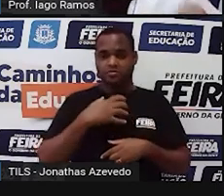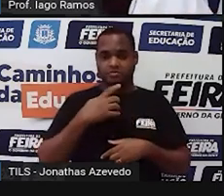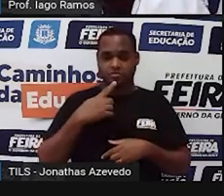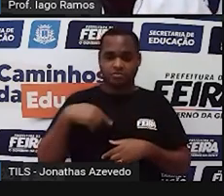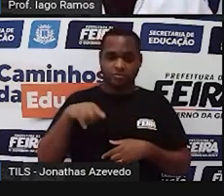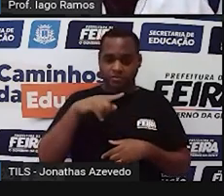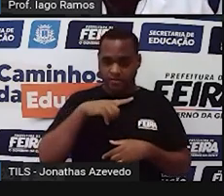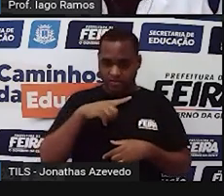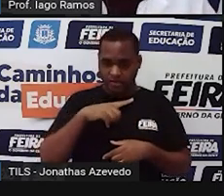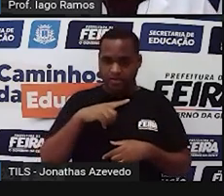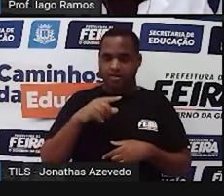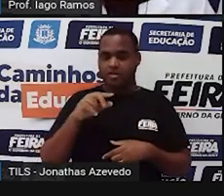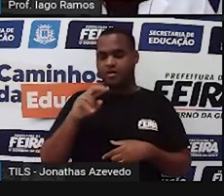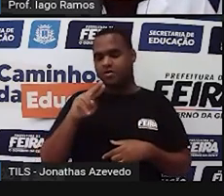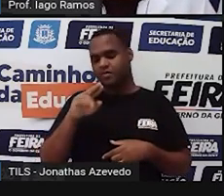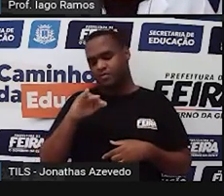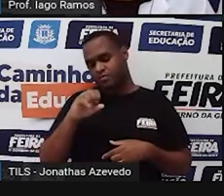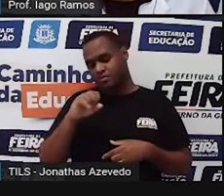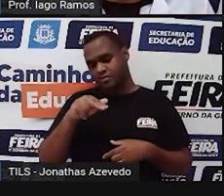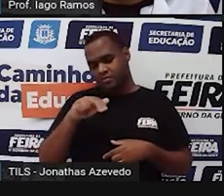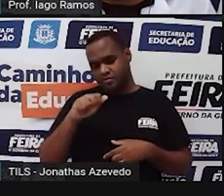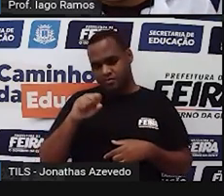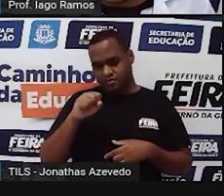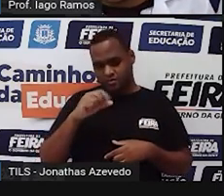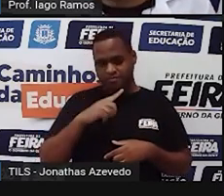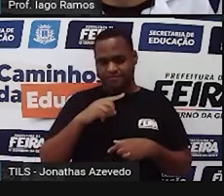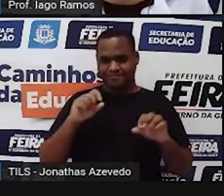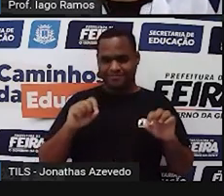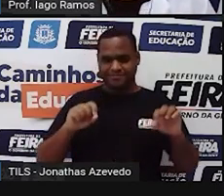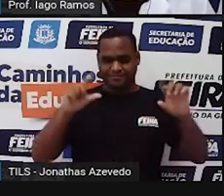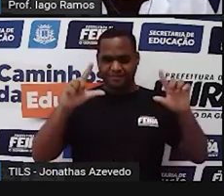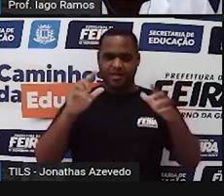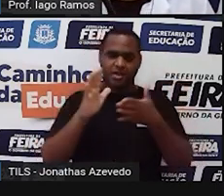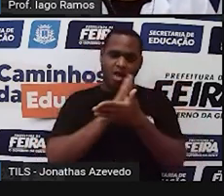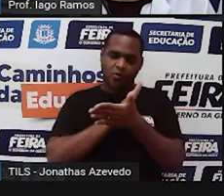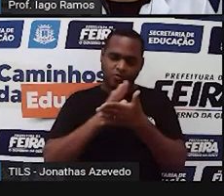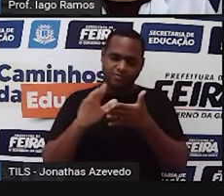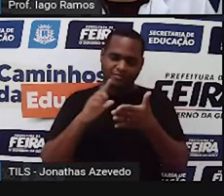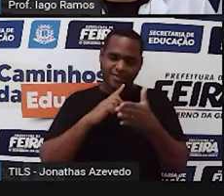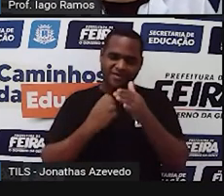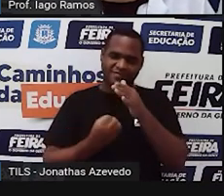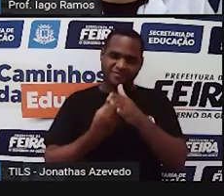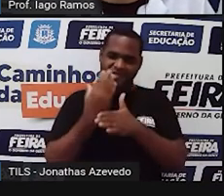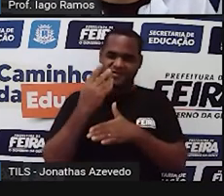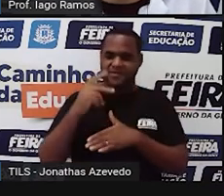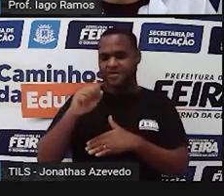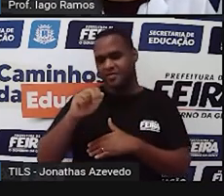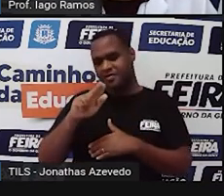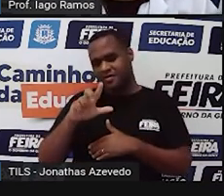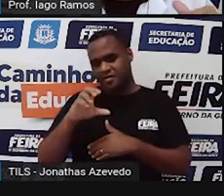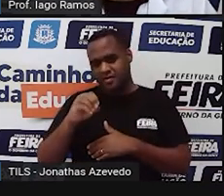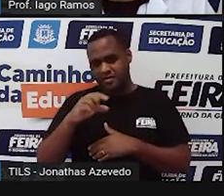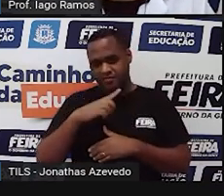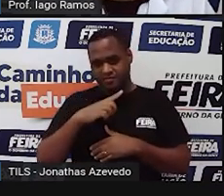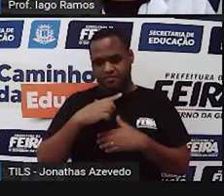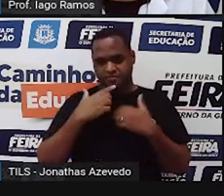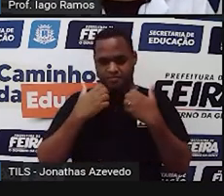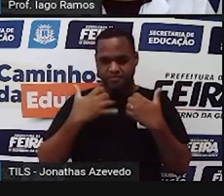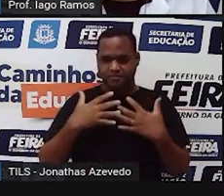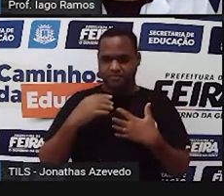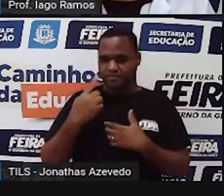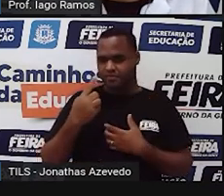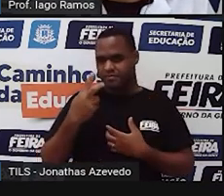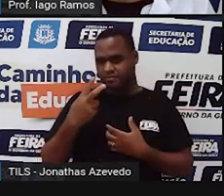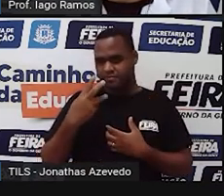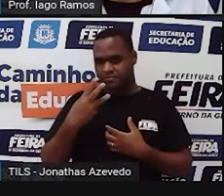usinas hidrelétricas, né? E aí na tela está aparecendo algumas, que é a usina hidrelétrica de Paulo Afonso, tem a 1, a 2,